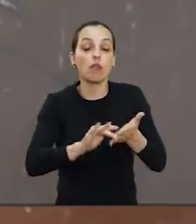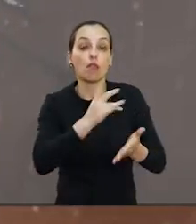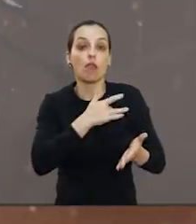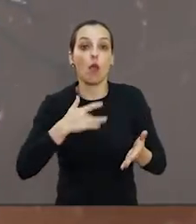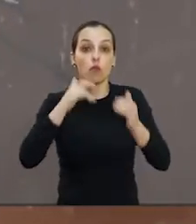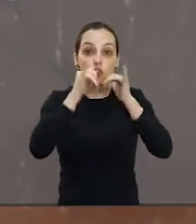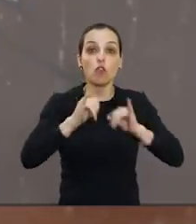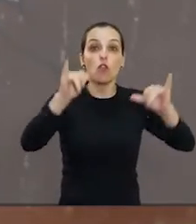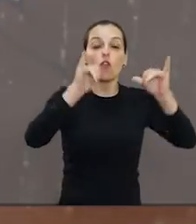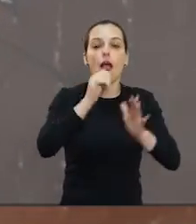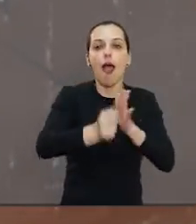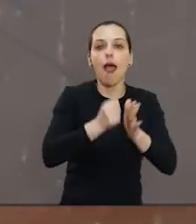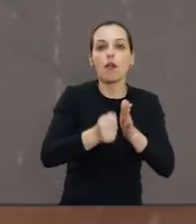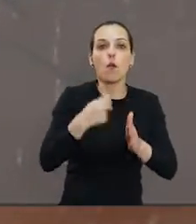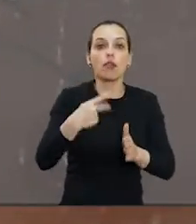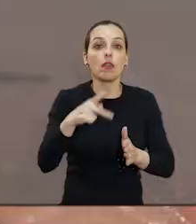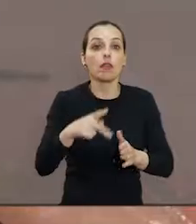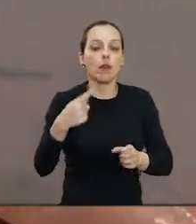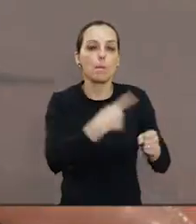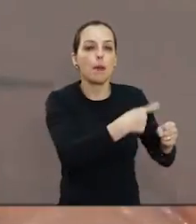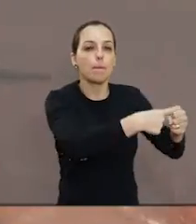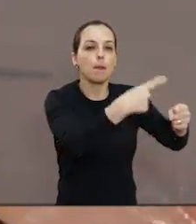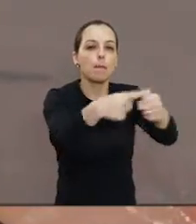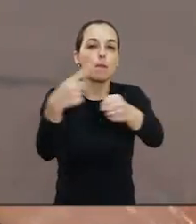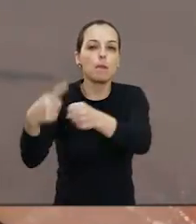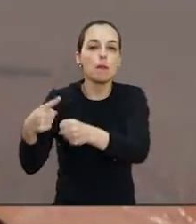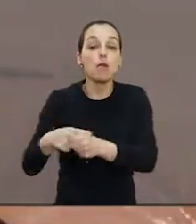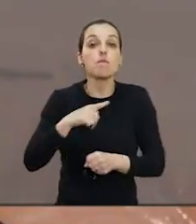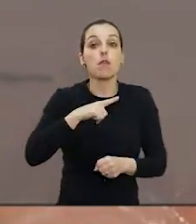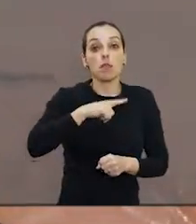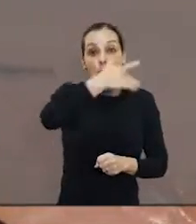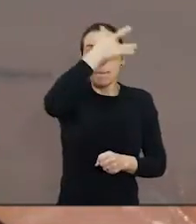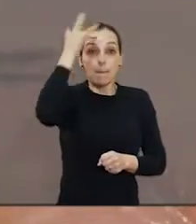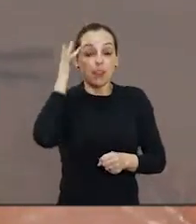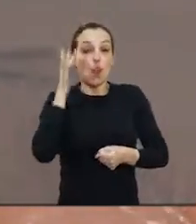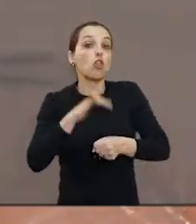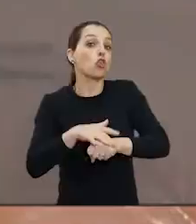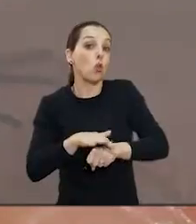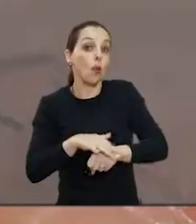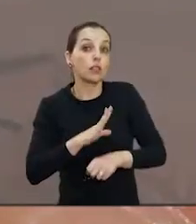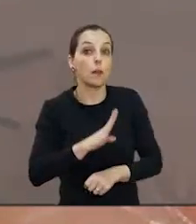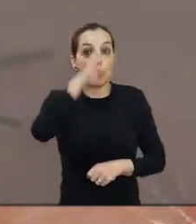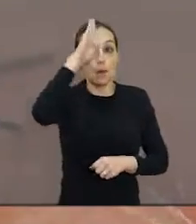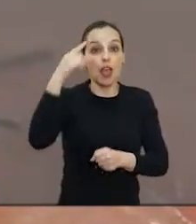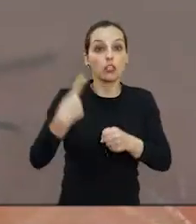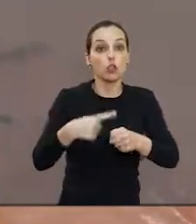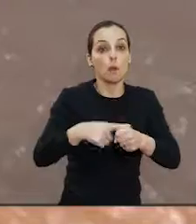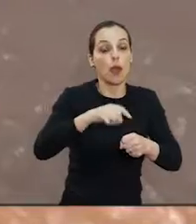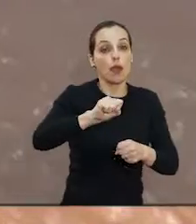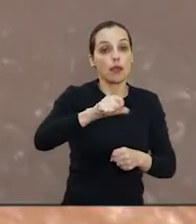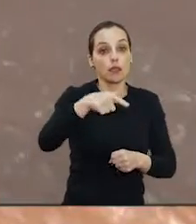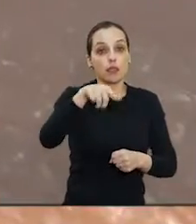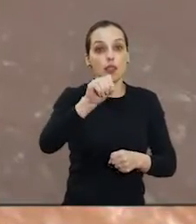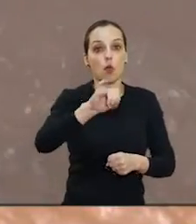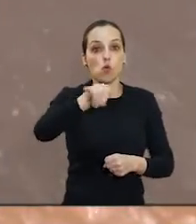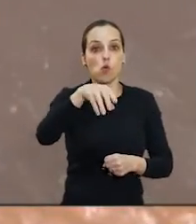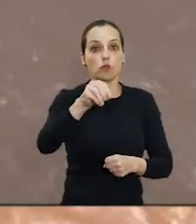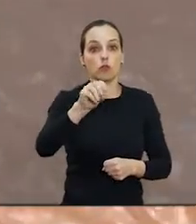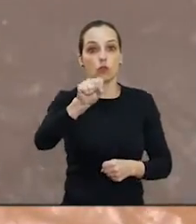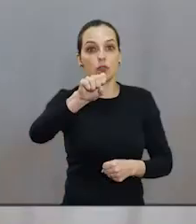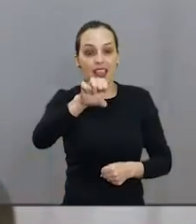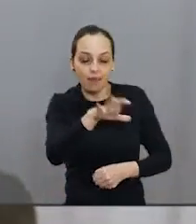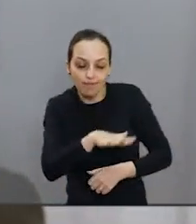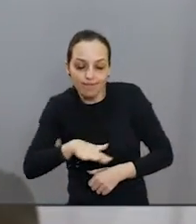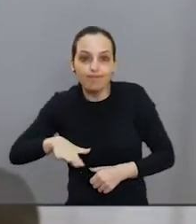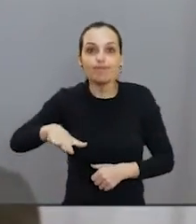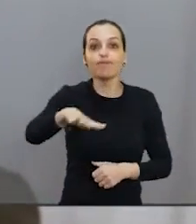registra casos de dengue em diversos bairros, mas as regiões de maior transmissão são Quitandinha, São José, Carmo e